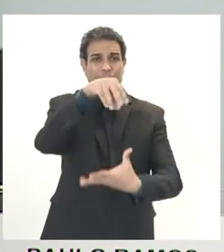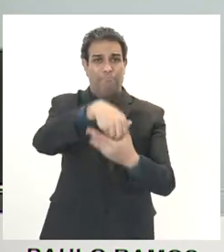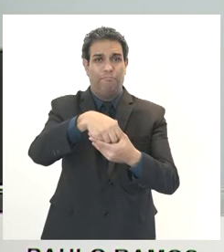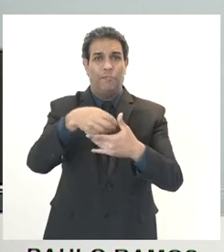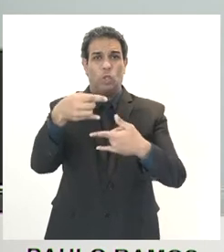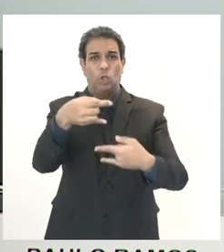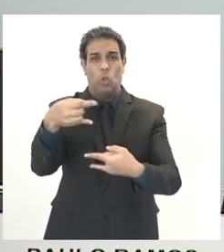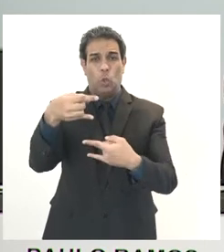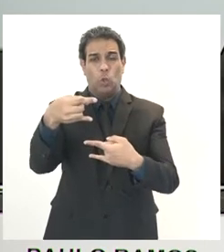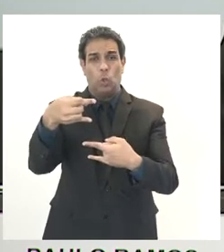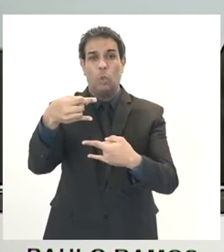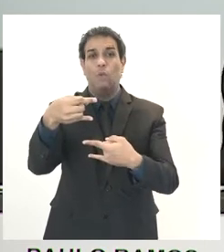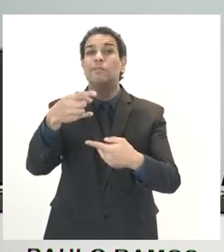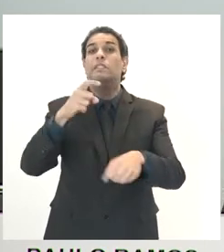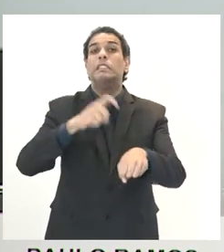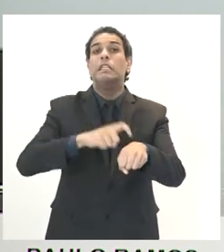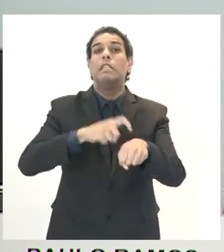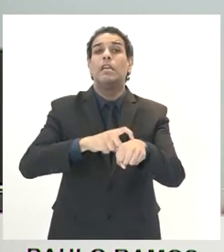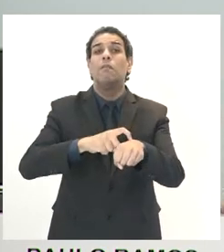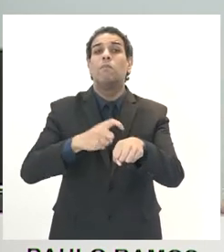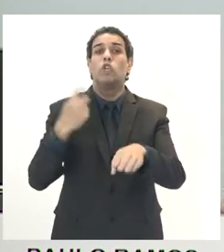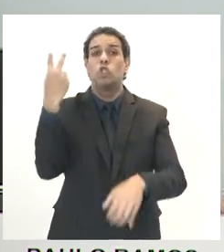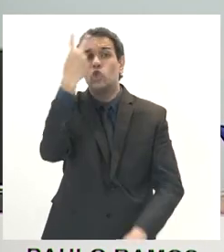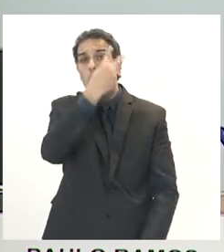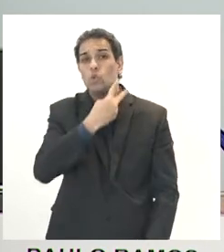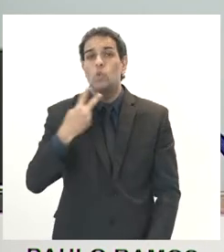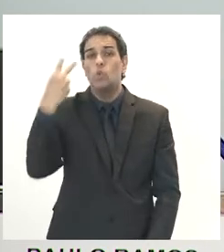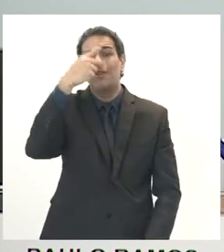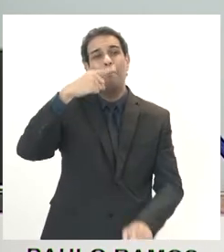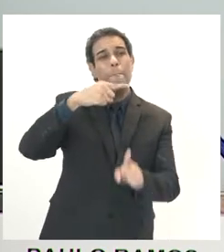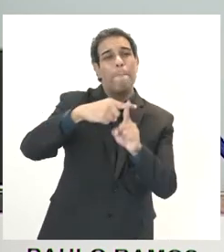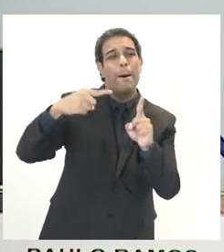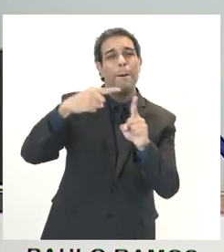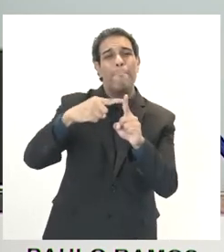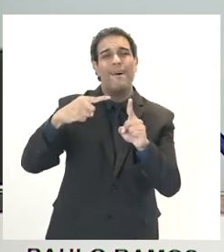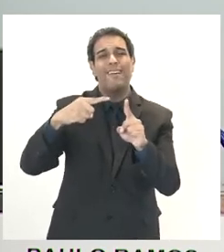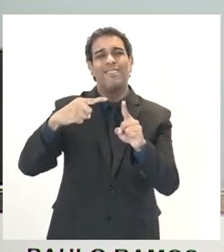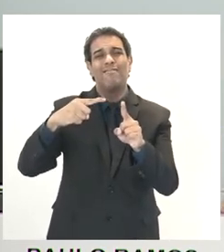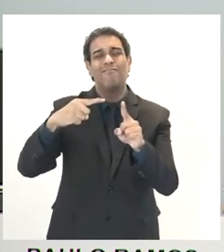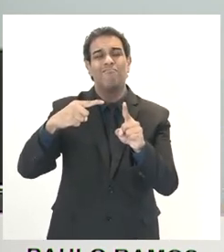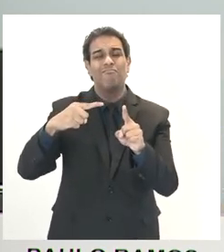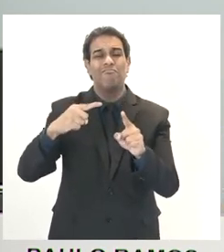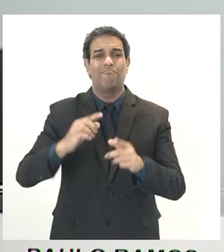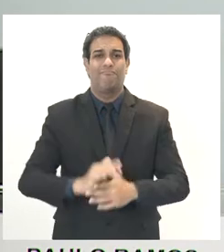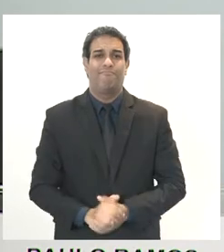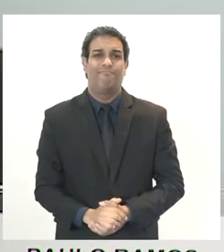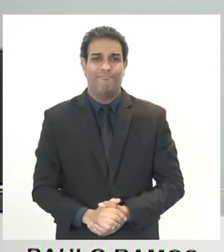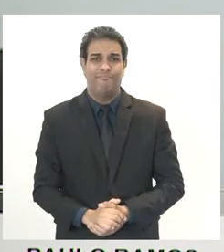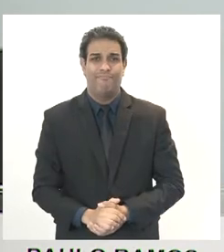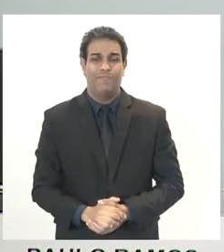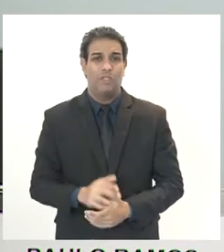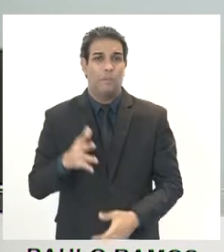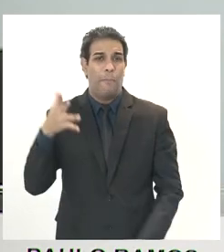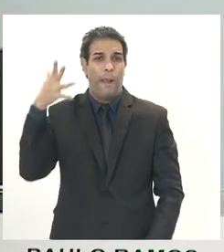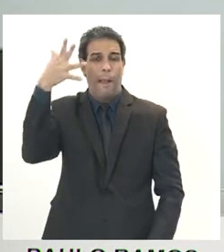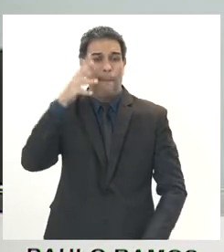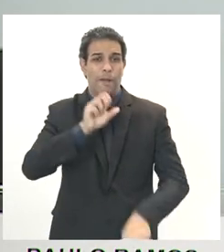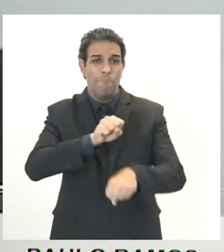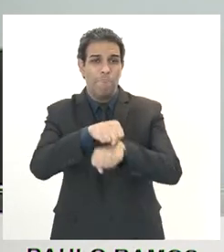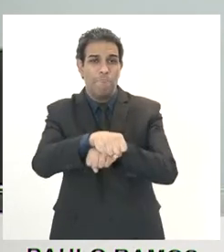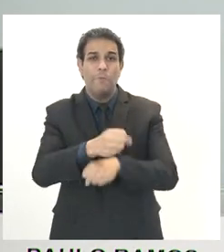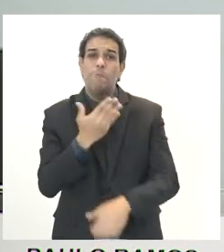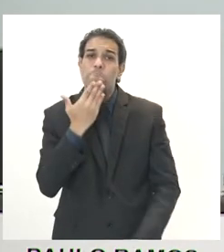tempo de duração, até as 17h30. Então, eu peço que a